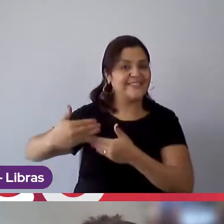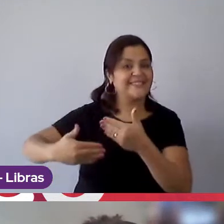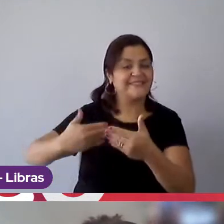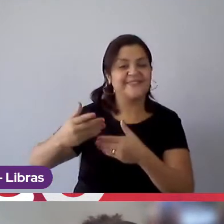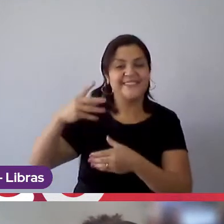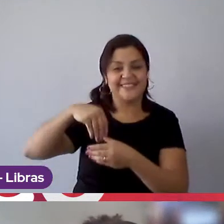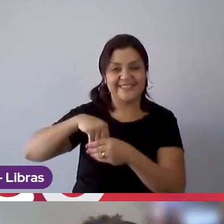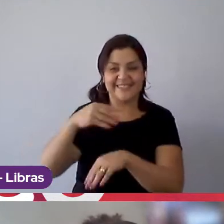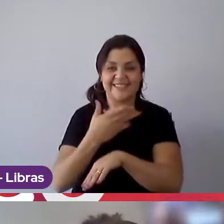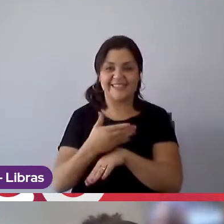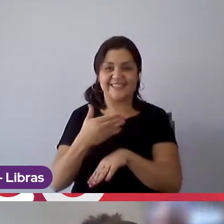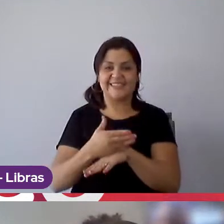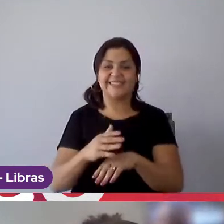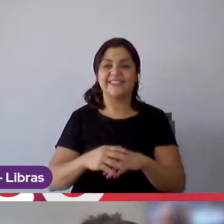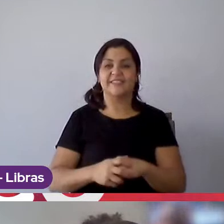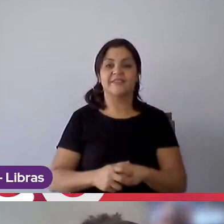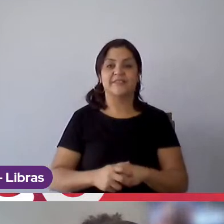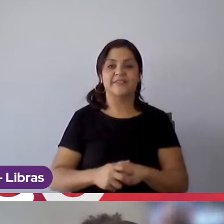estágio